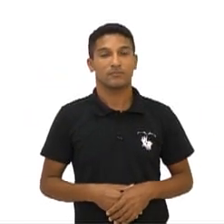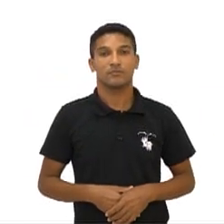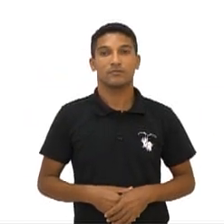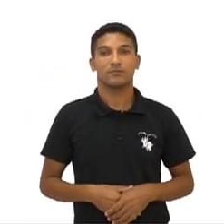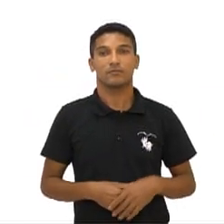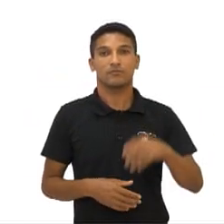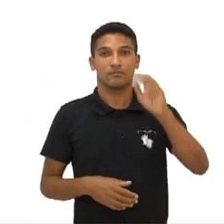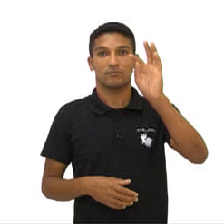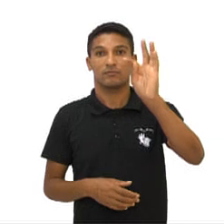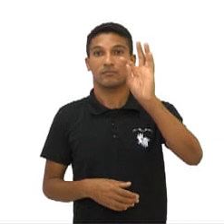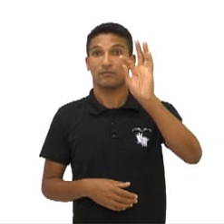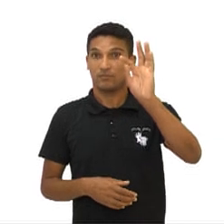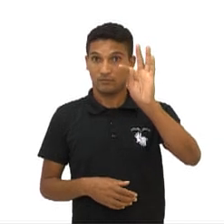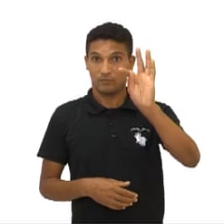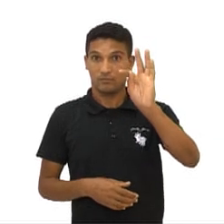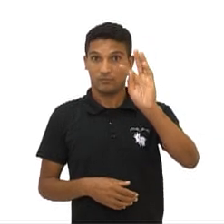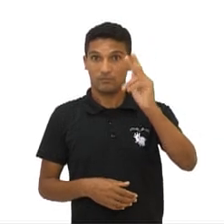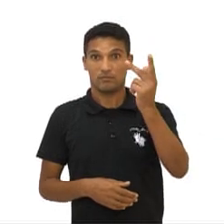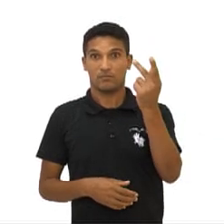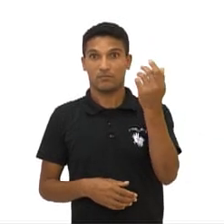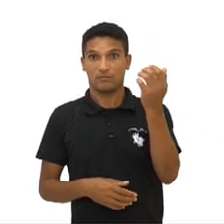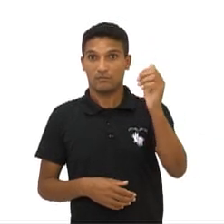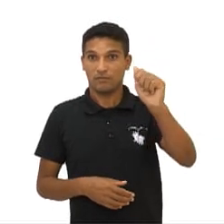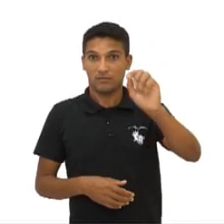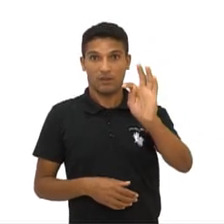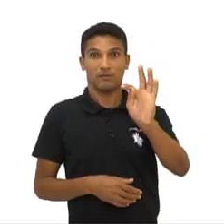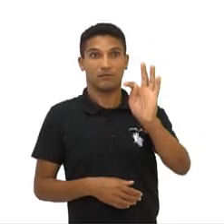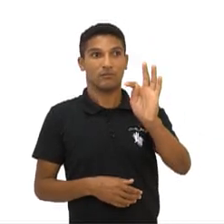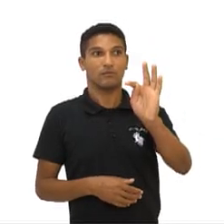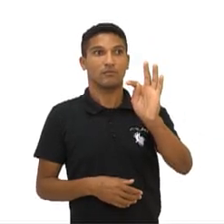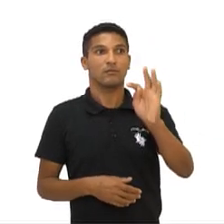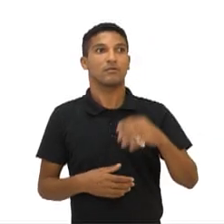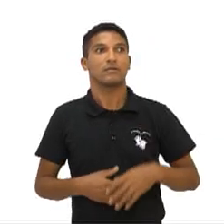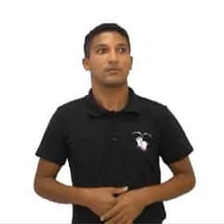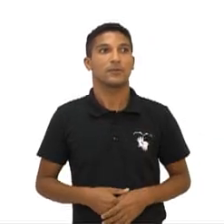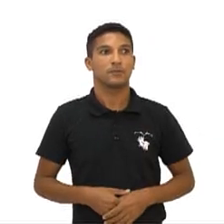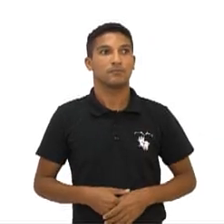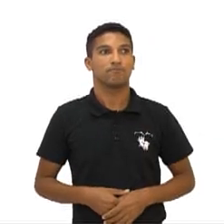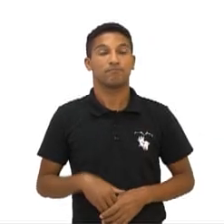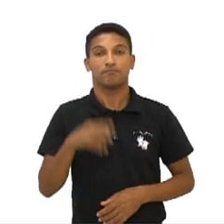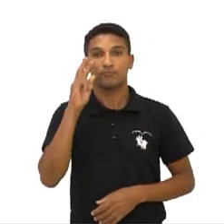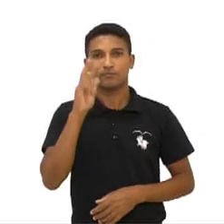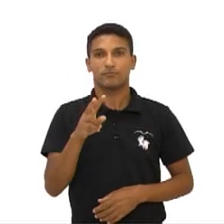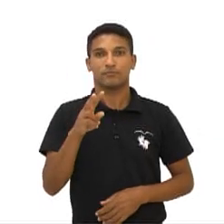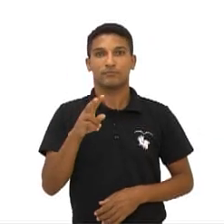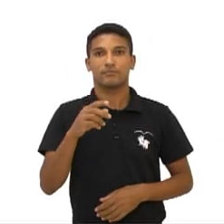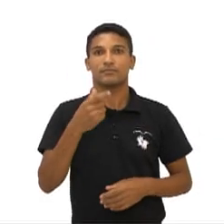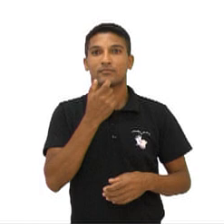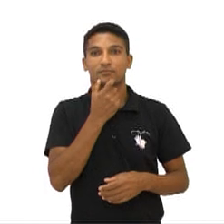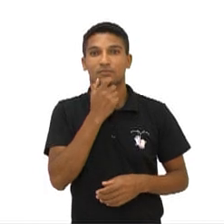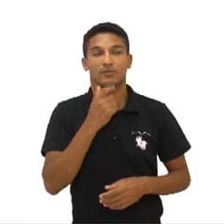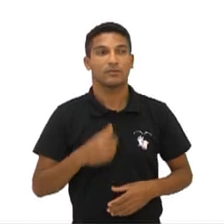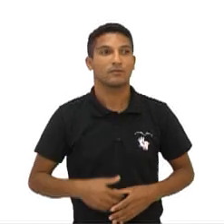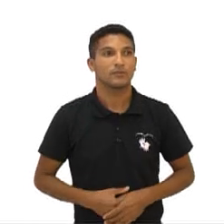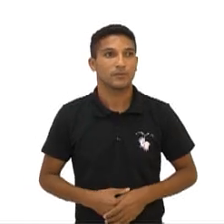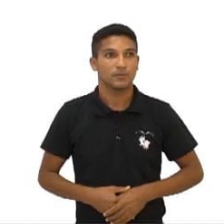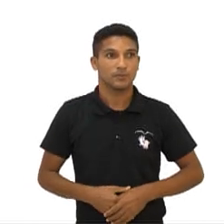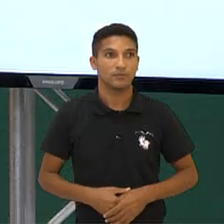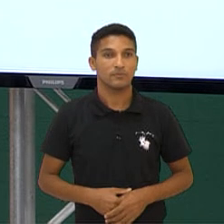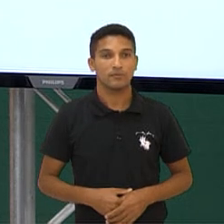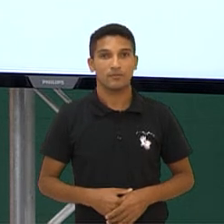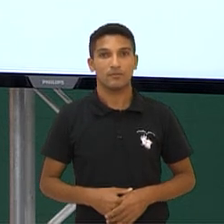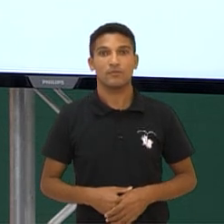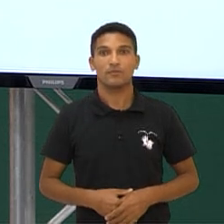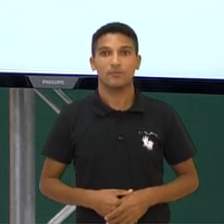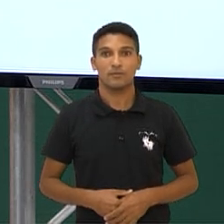I finally got to sleep and I dreamed that somebody ate all my kibble when I slept. Wow, you're like a psychic. Vamos